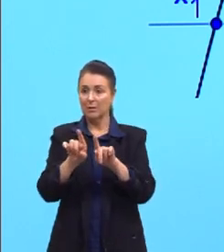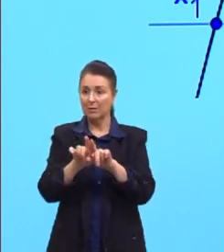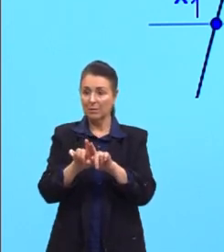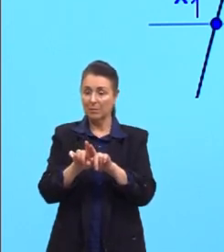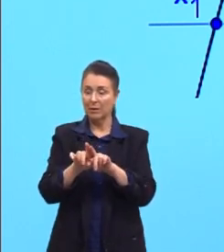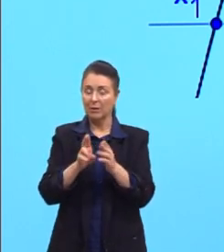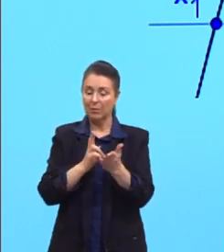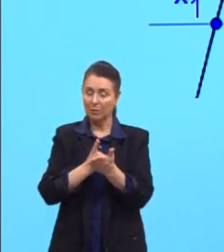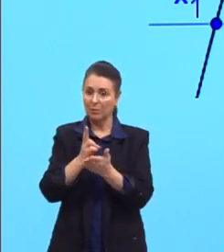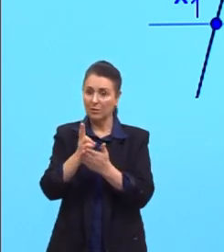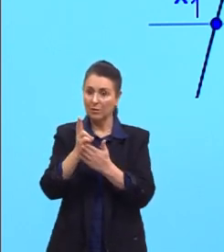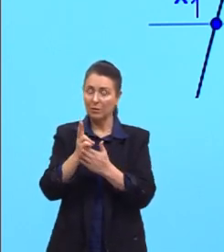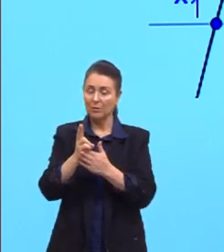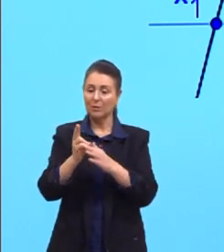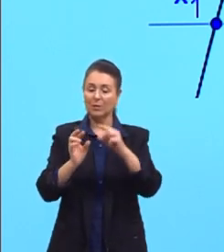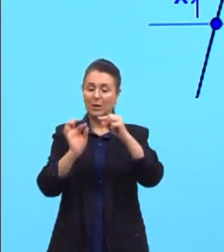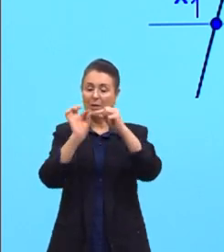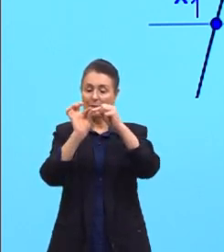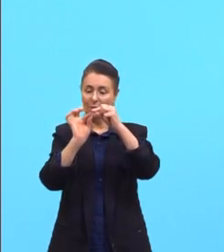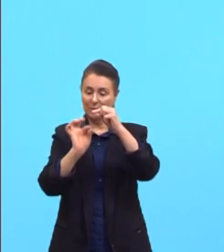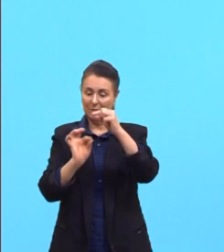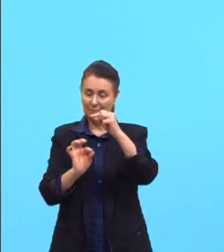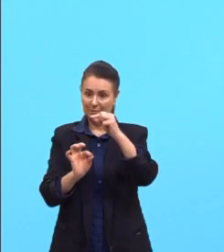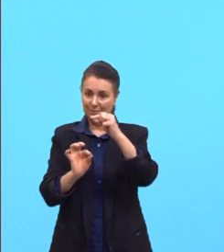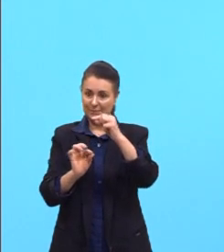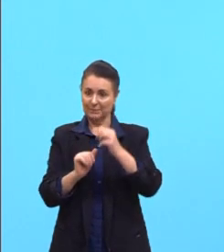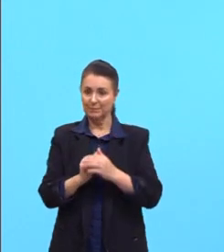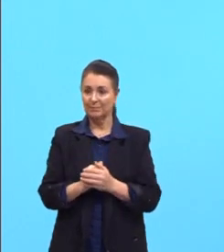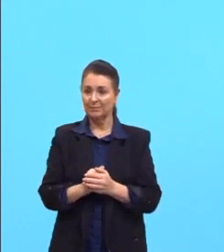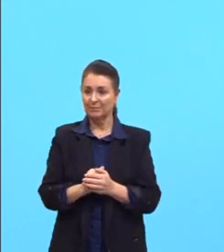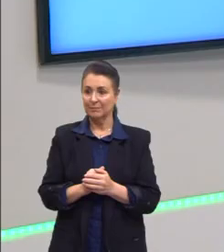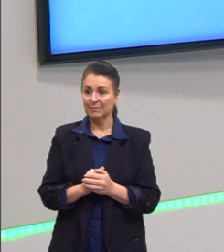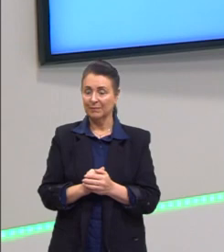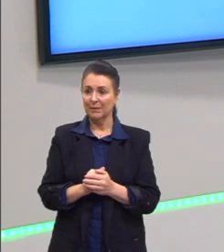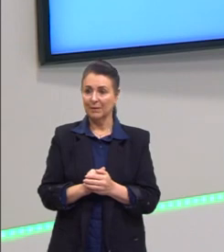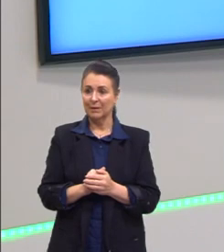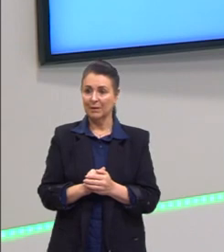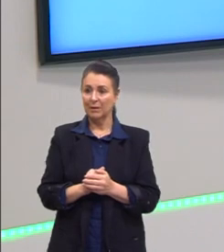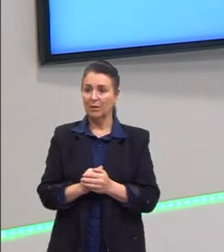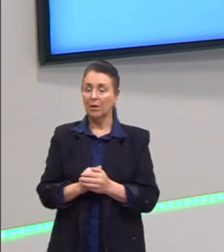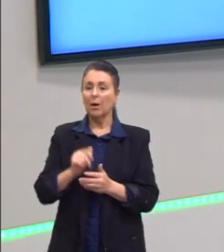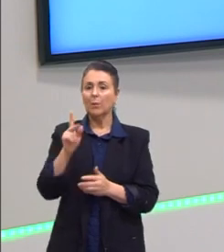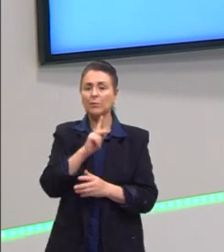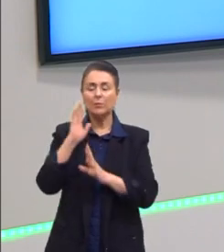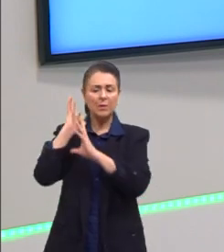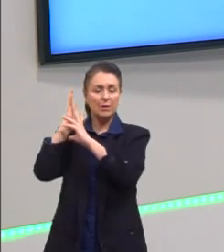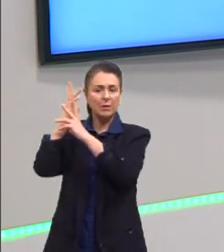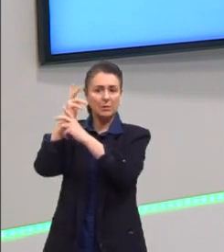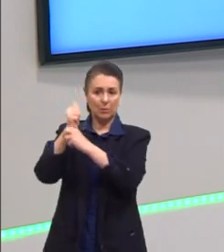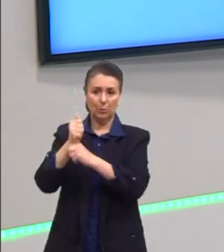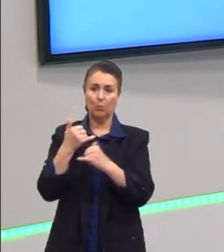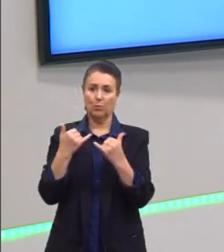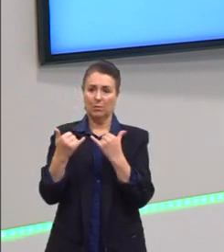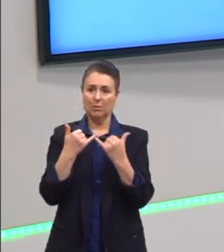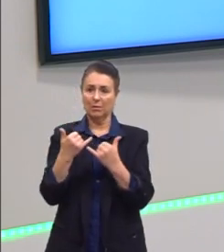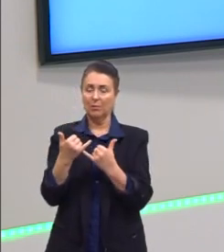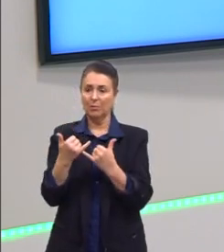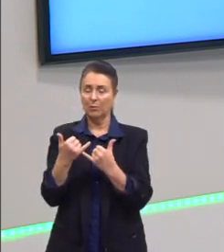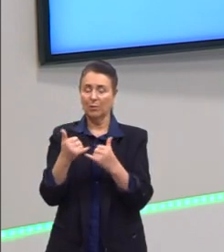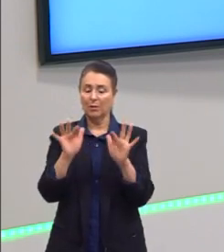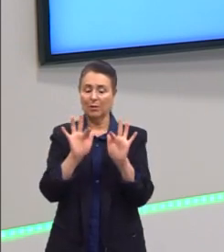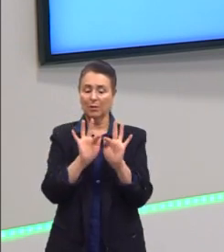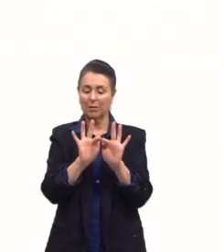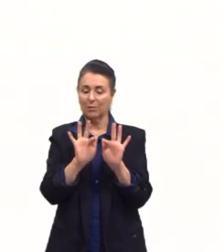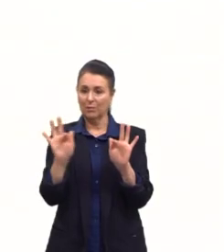mesmas coordenadas. Aqui eu trouxe, resgatei, né? Na verdade, o nosso exemplo, mantive a nossa função,